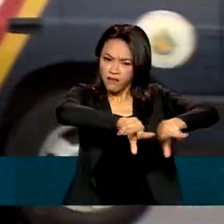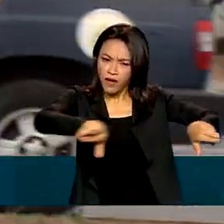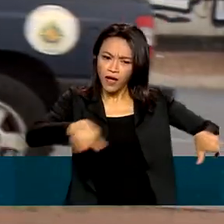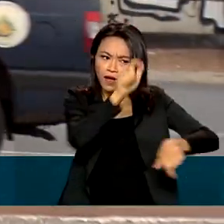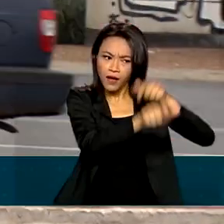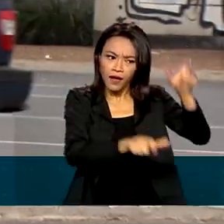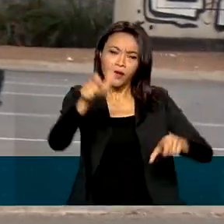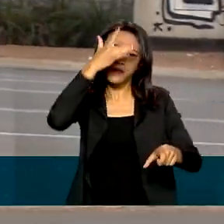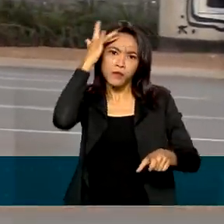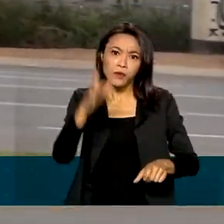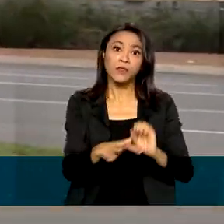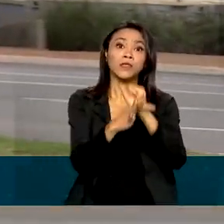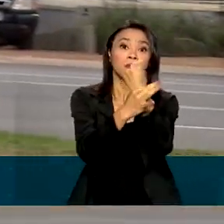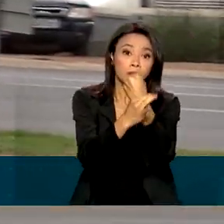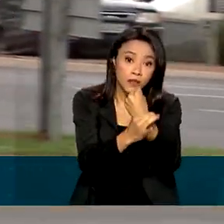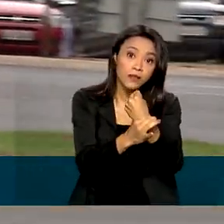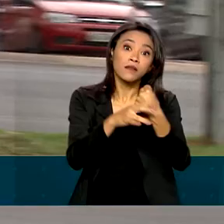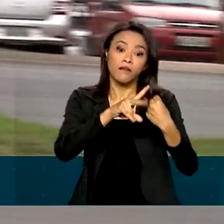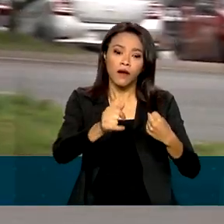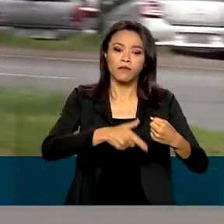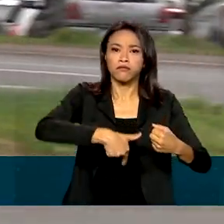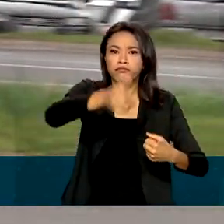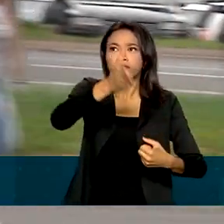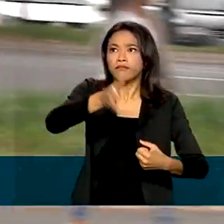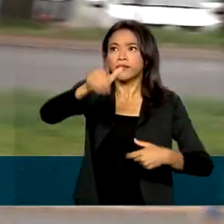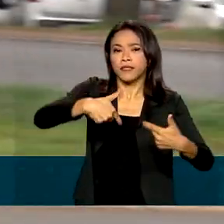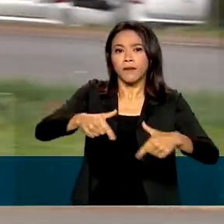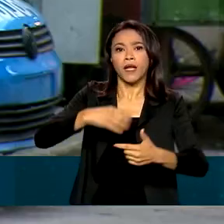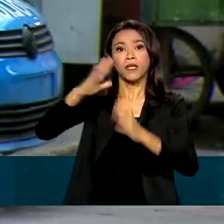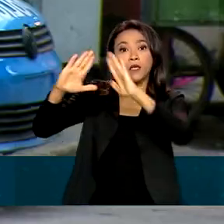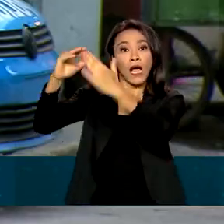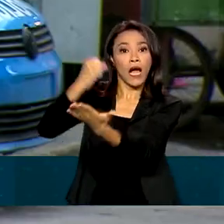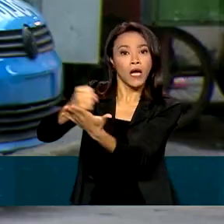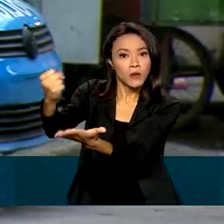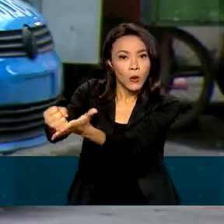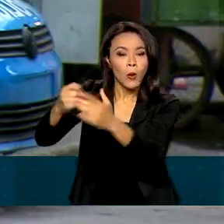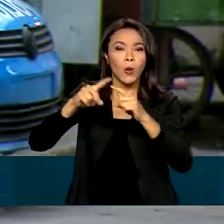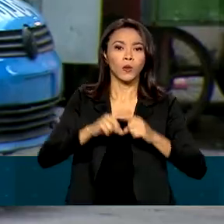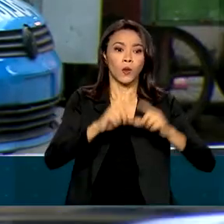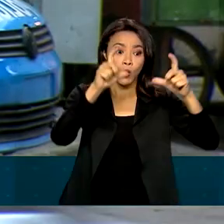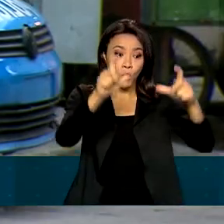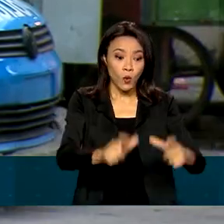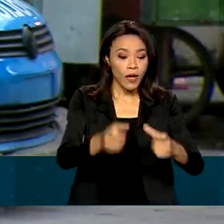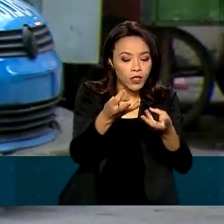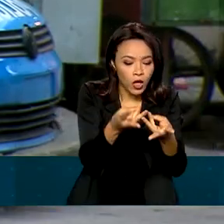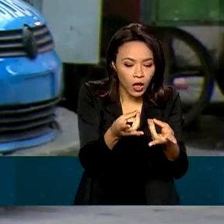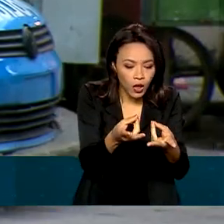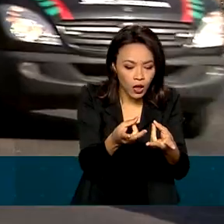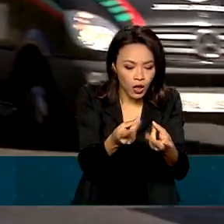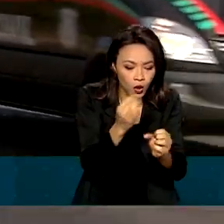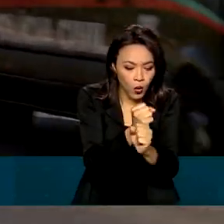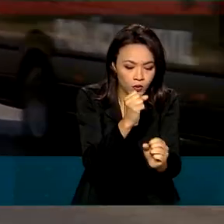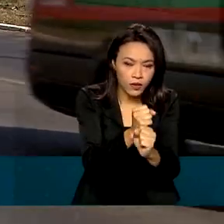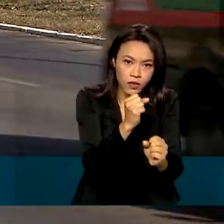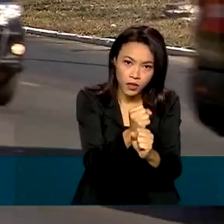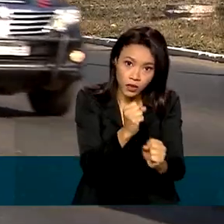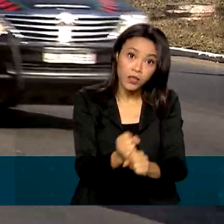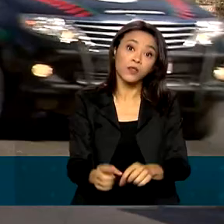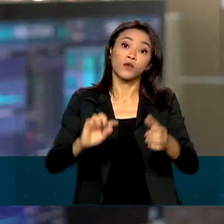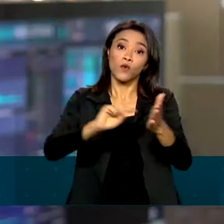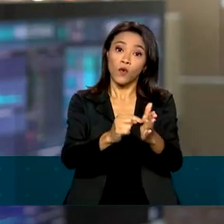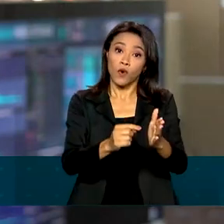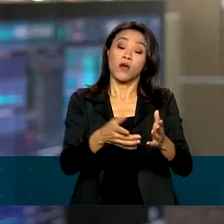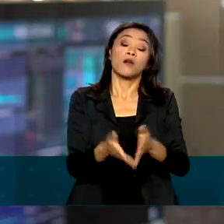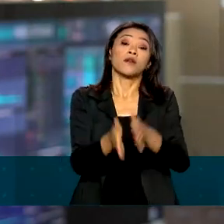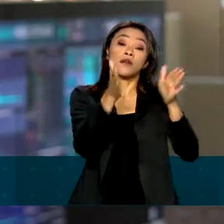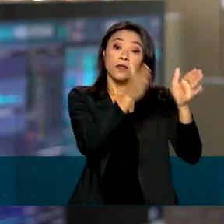atuar nos locais de votação, cartórios eleitorais e centros de apuração de votos de todos os estados e do Distrito Federal.